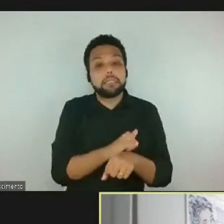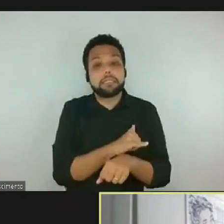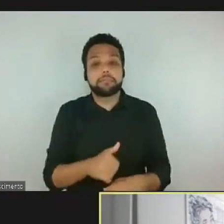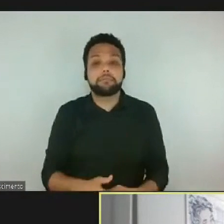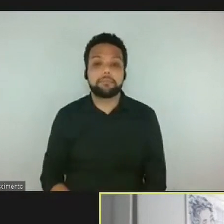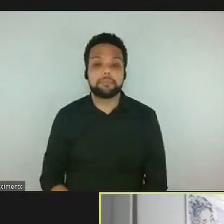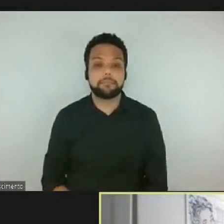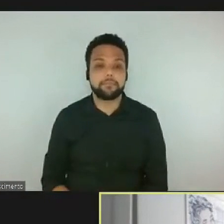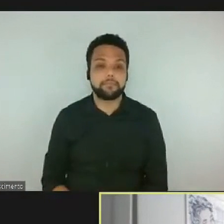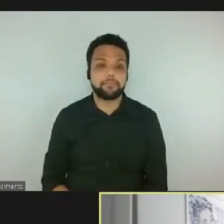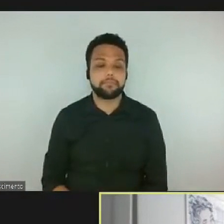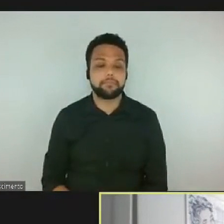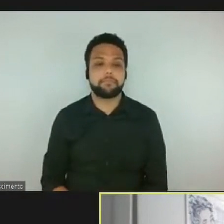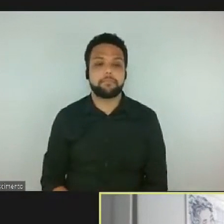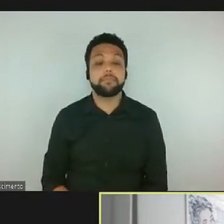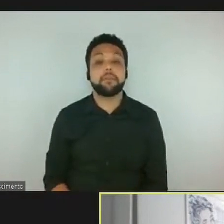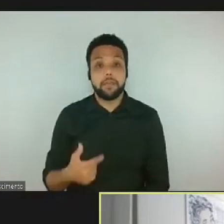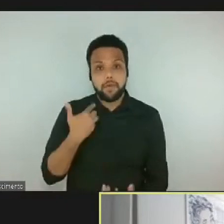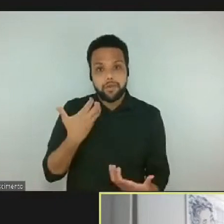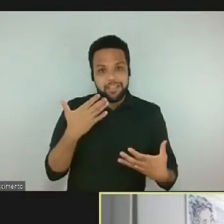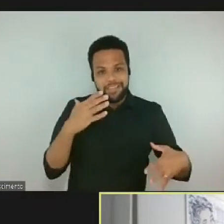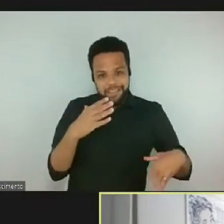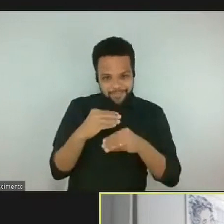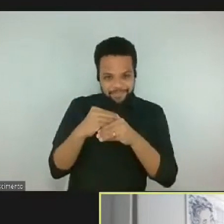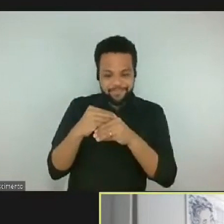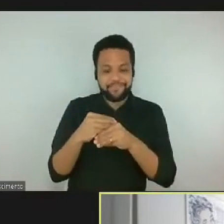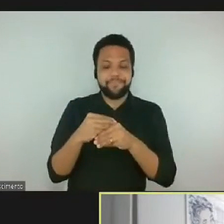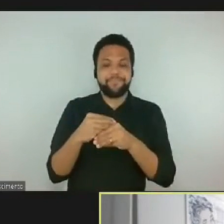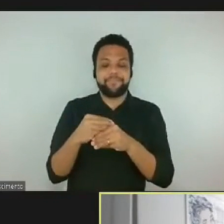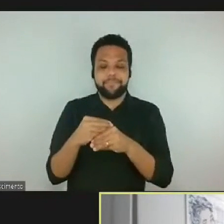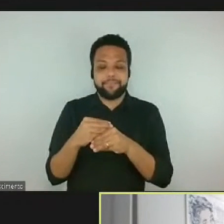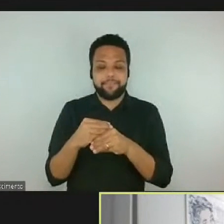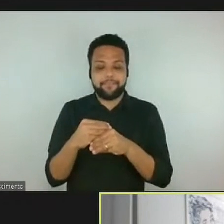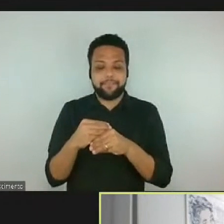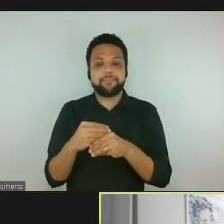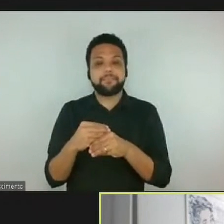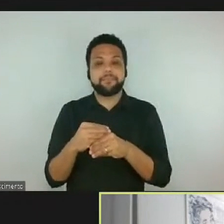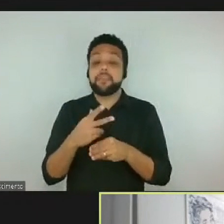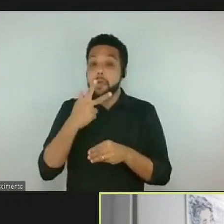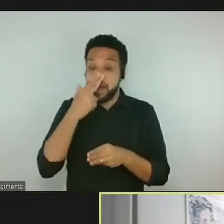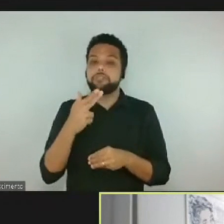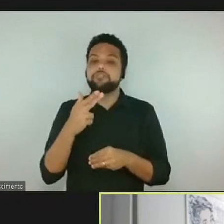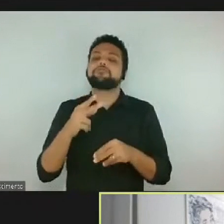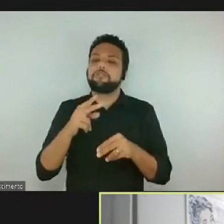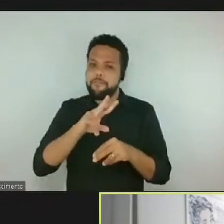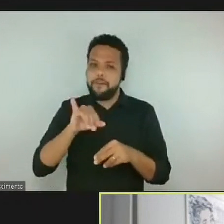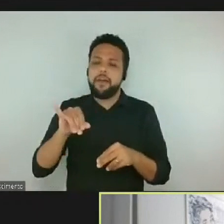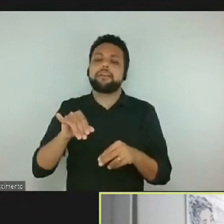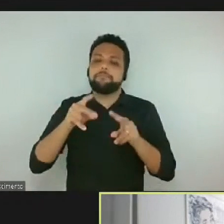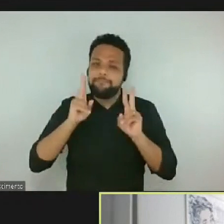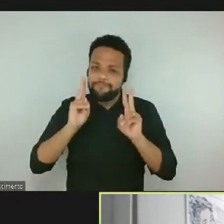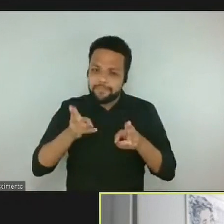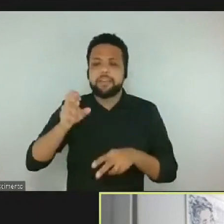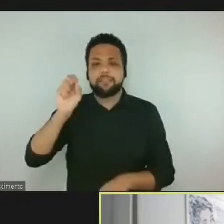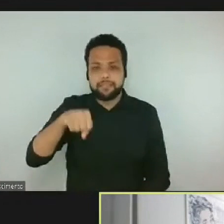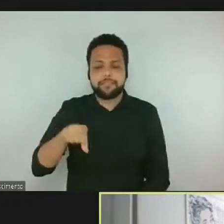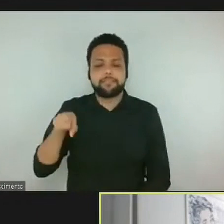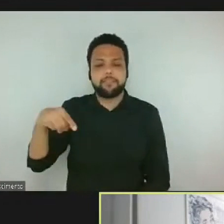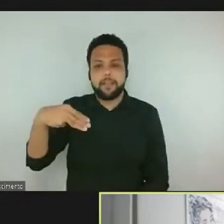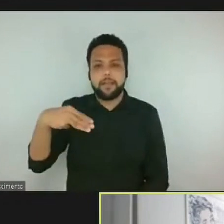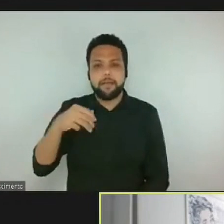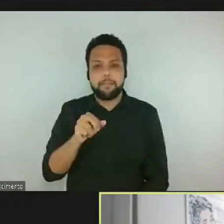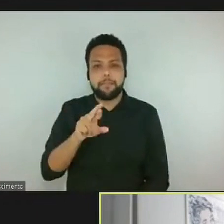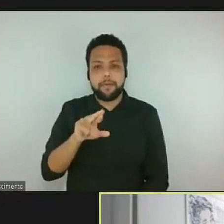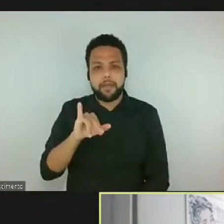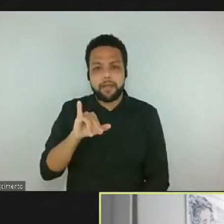Eu queria contribuir dizendo que veio para ficar mesmo, Carmen, e que a Mariângela trouxe um